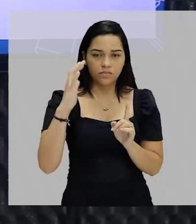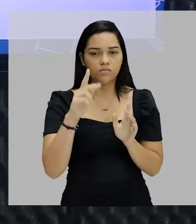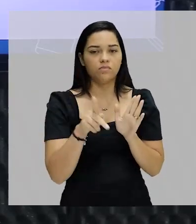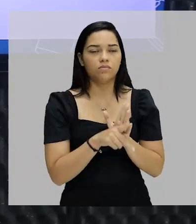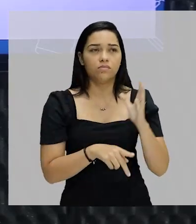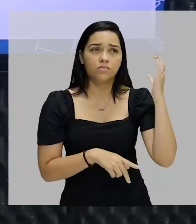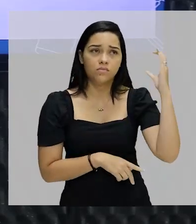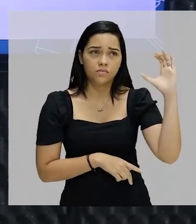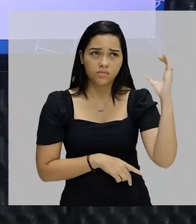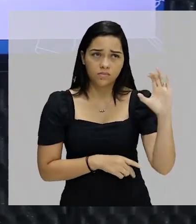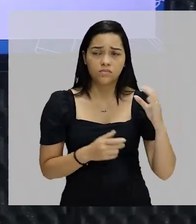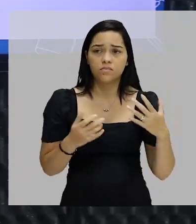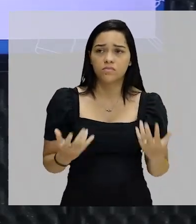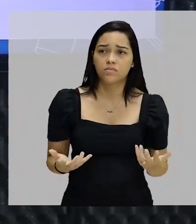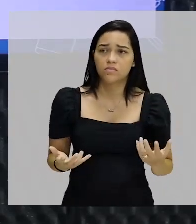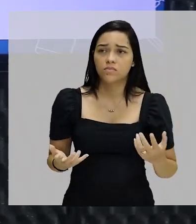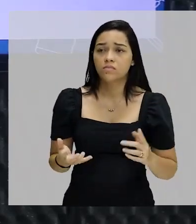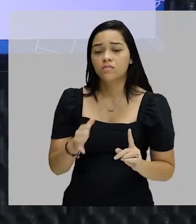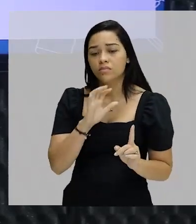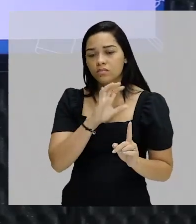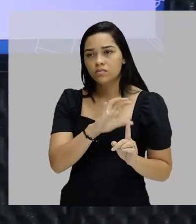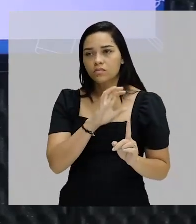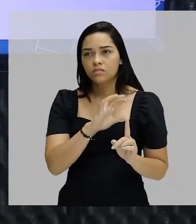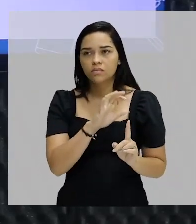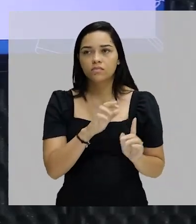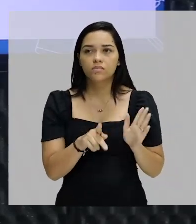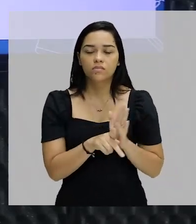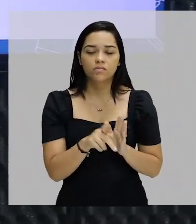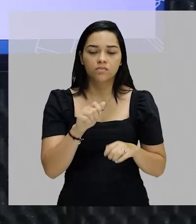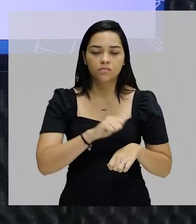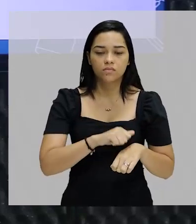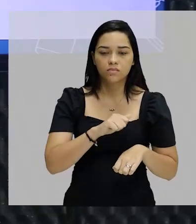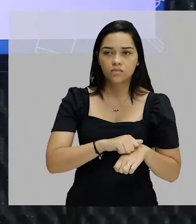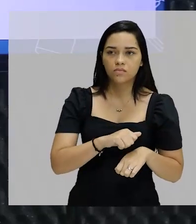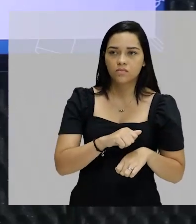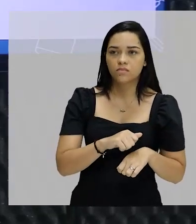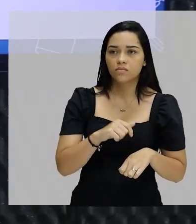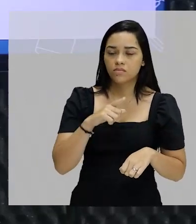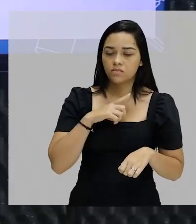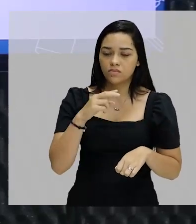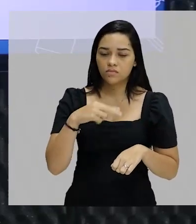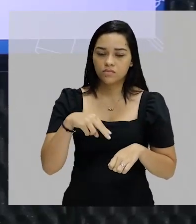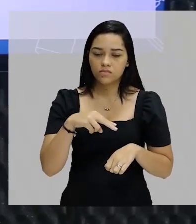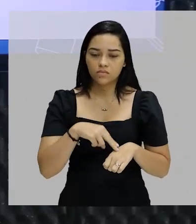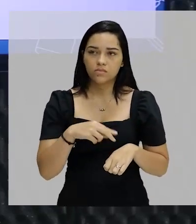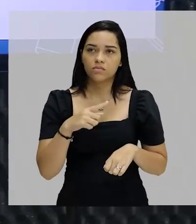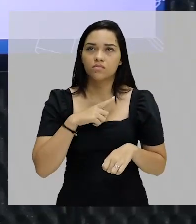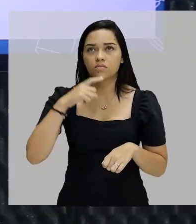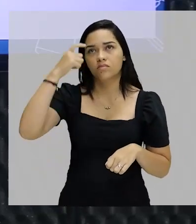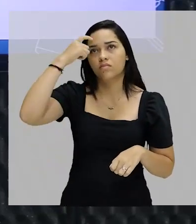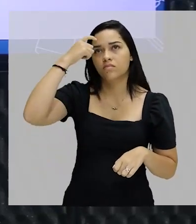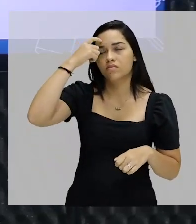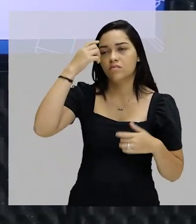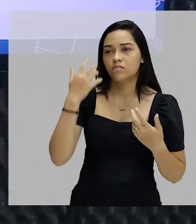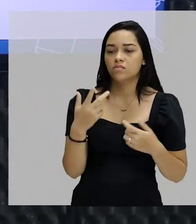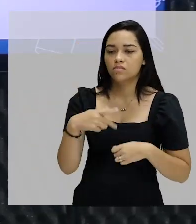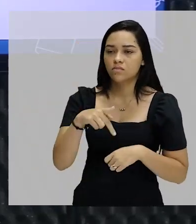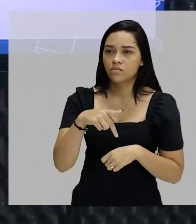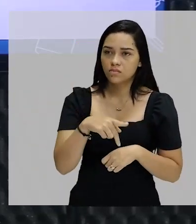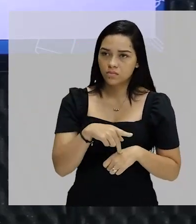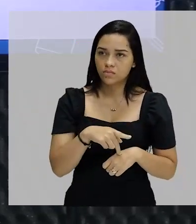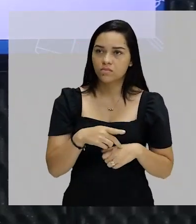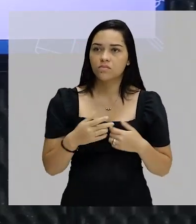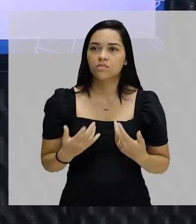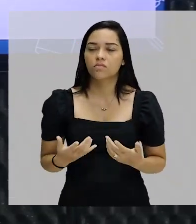climática, essas coisas, influenciaria na pobreza ou na riqueza de uma nação. E aí tinha aquela ideia de que os países dos